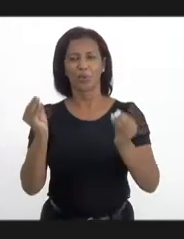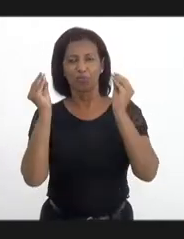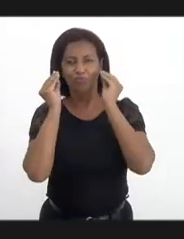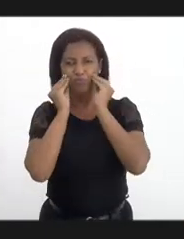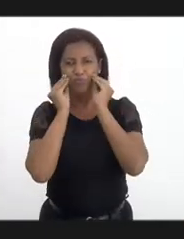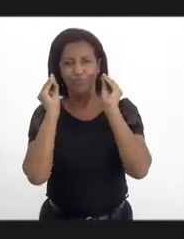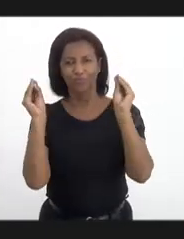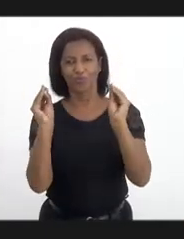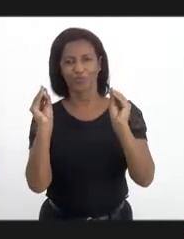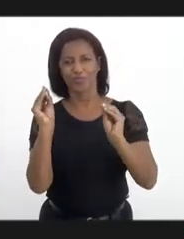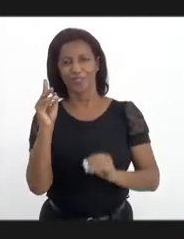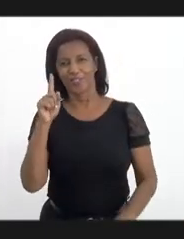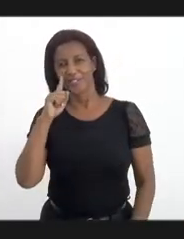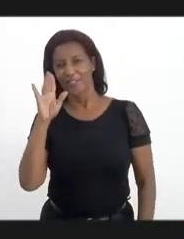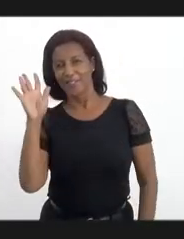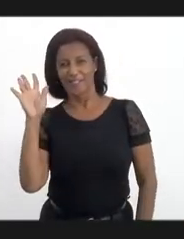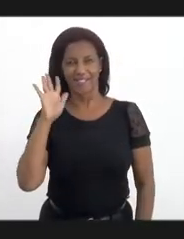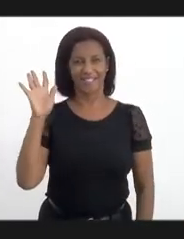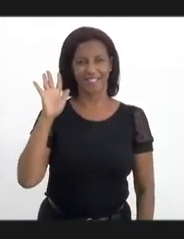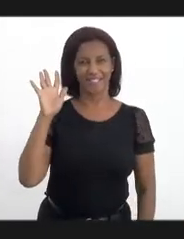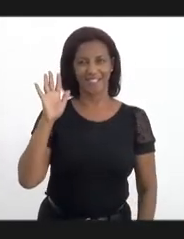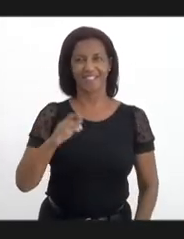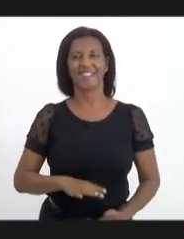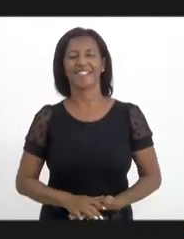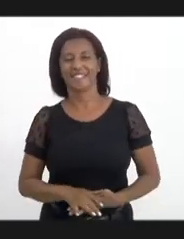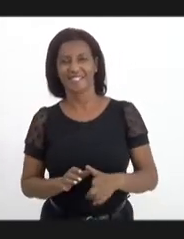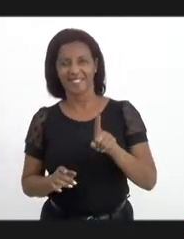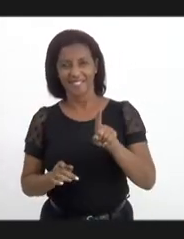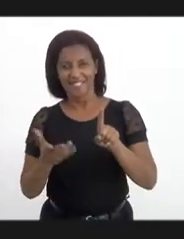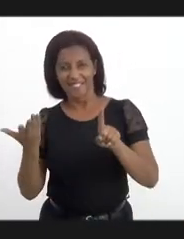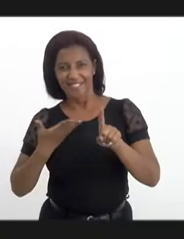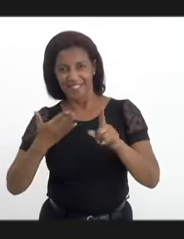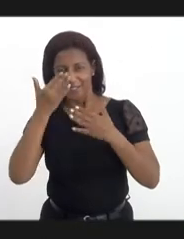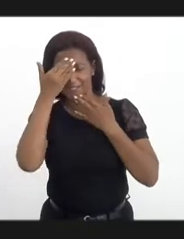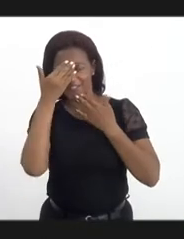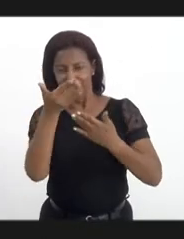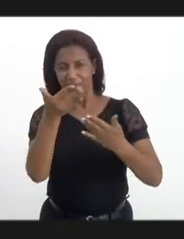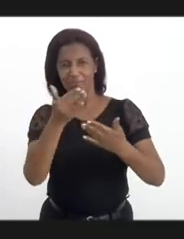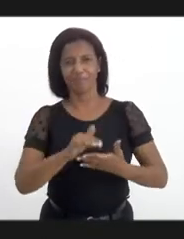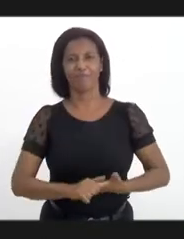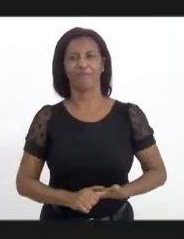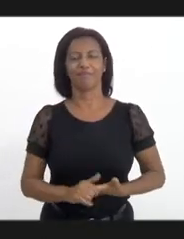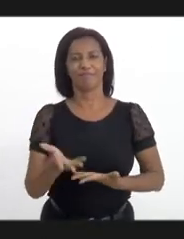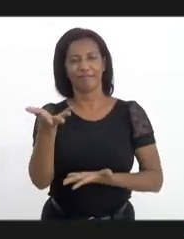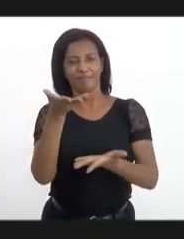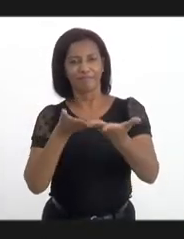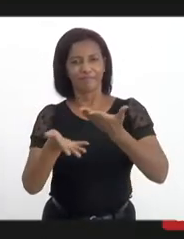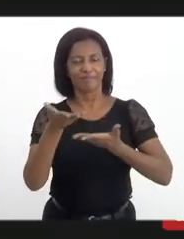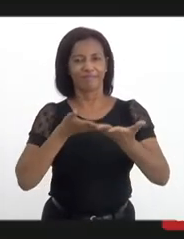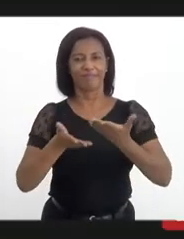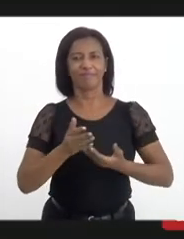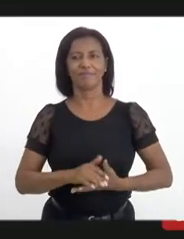para ele, estou vendo a mãozinha dele levantada aqui. É isso, deputado. Muito obrigada pelo início da participação.